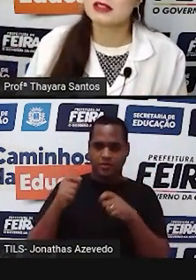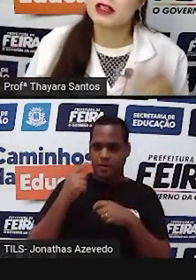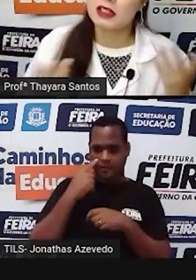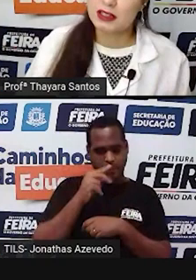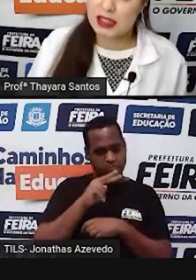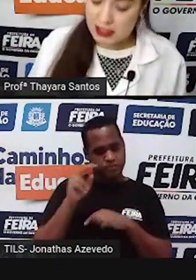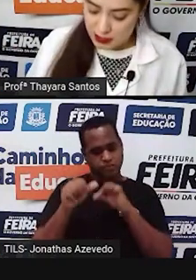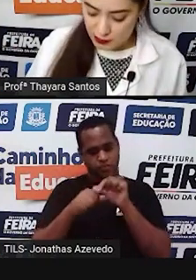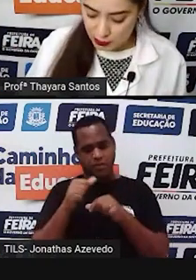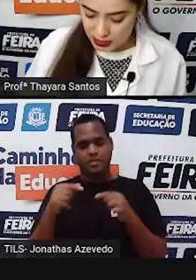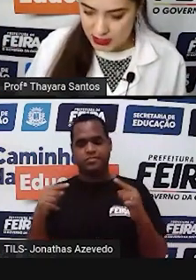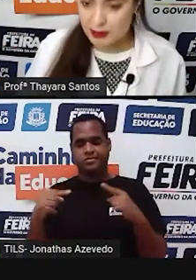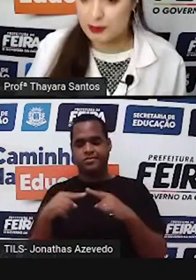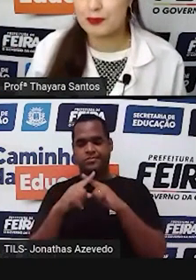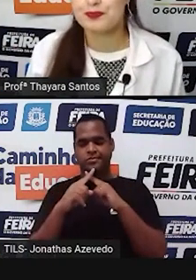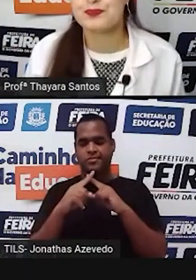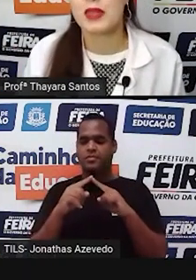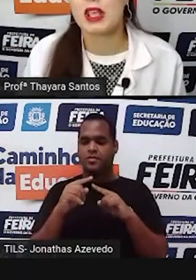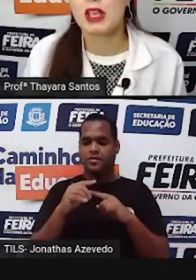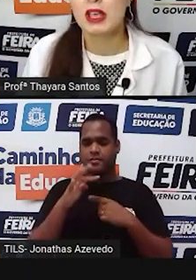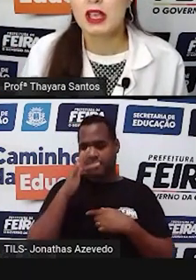cruzada nessas flores.